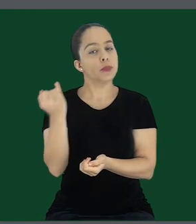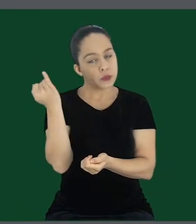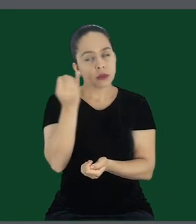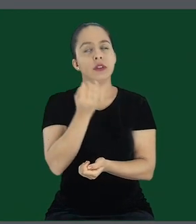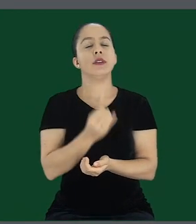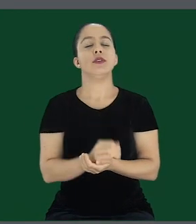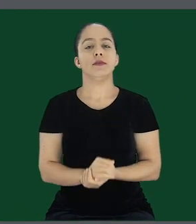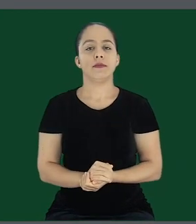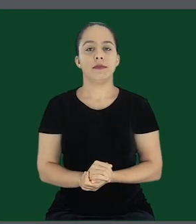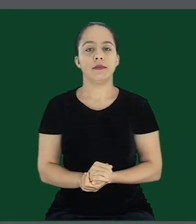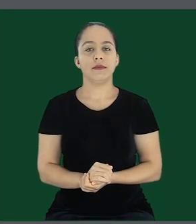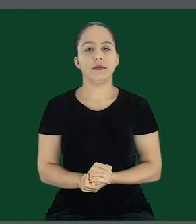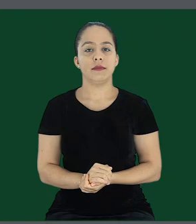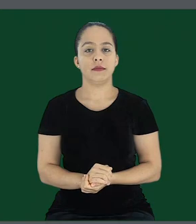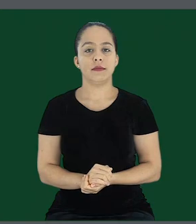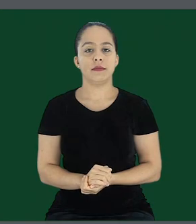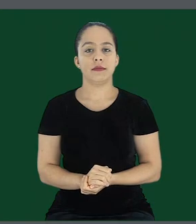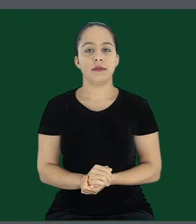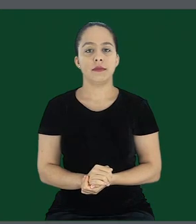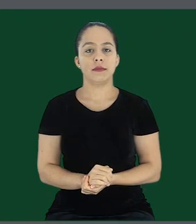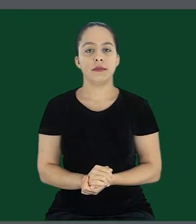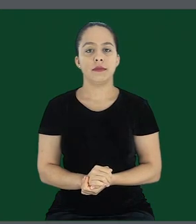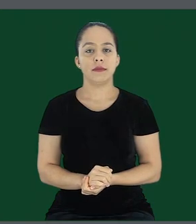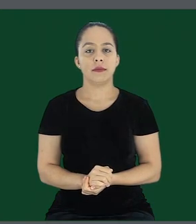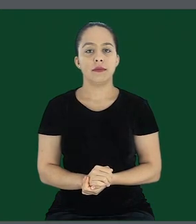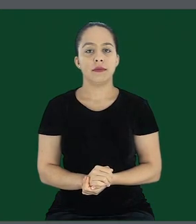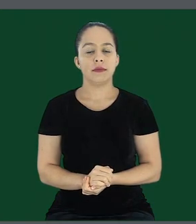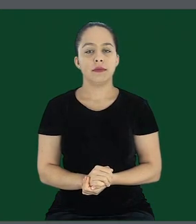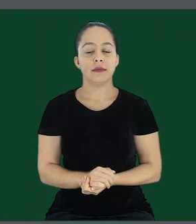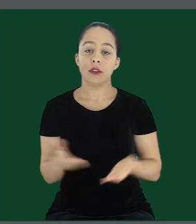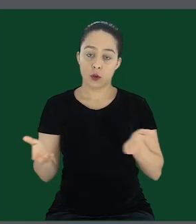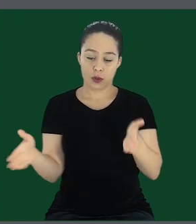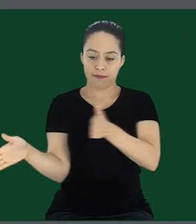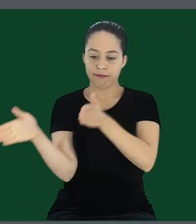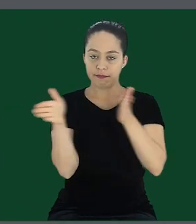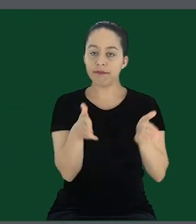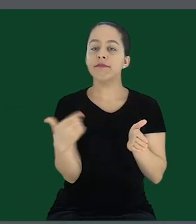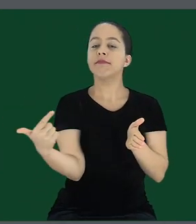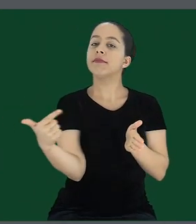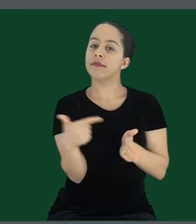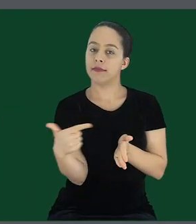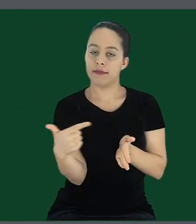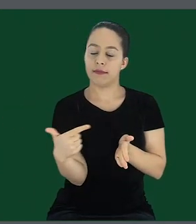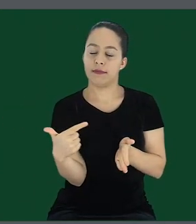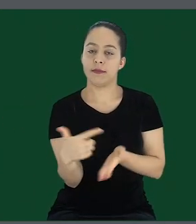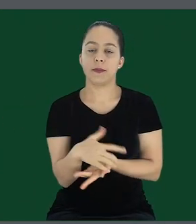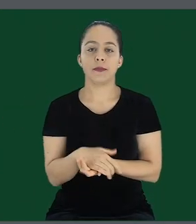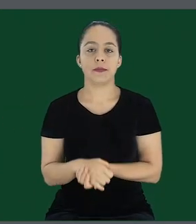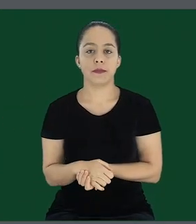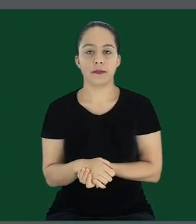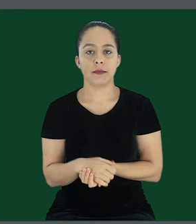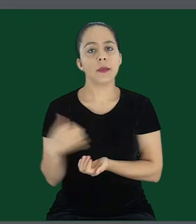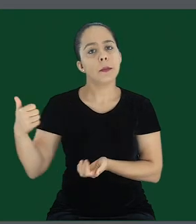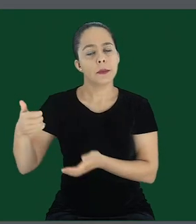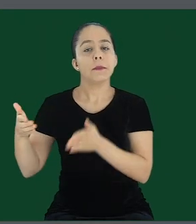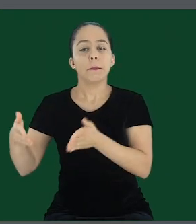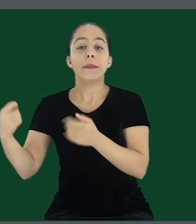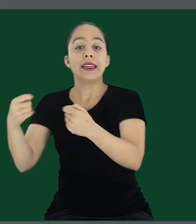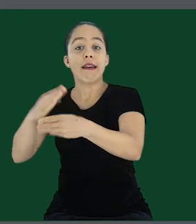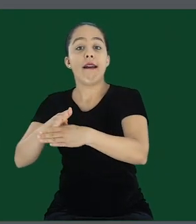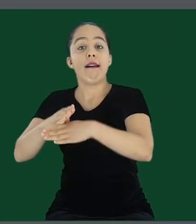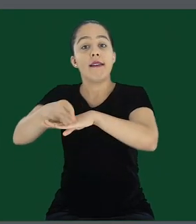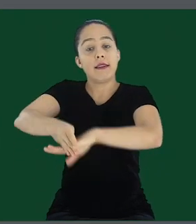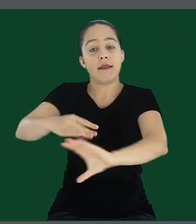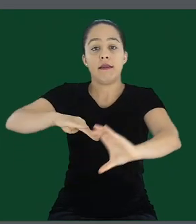Então é bem importante isso. E aqui vamos para a segunda parte dos passos.